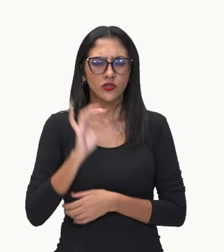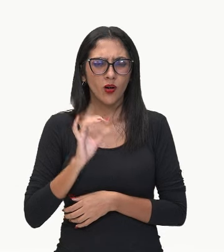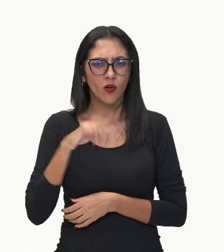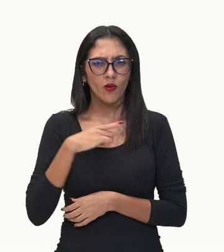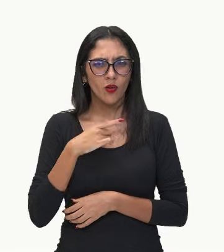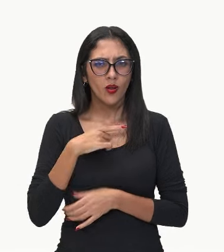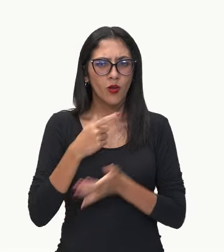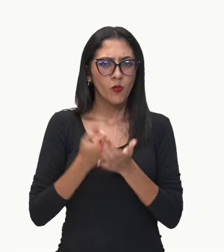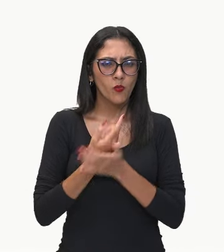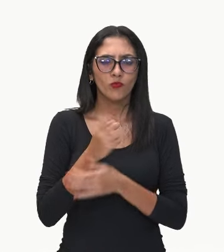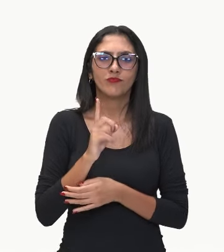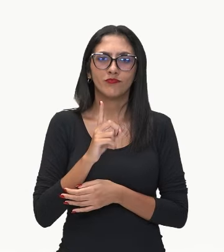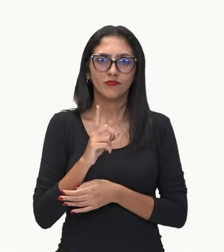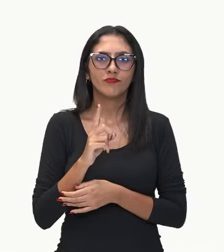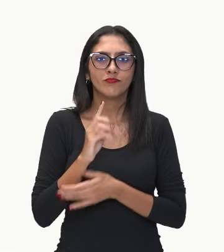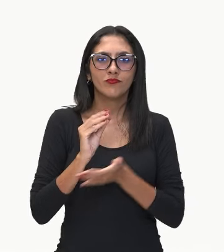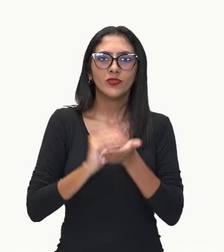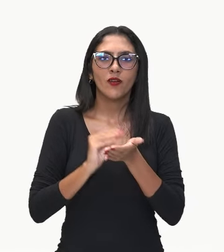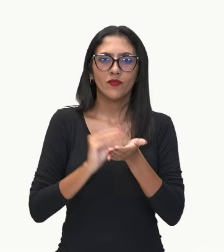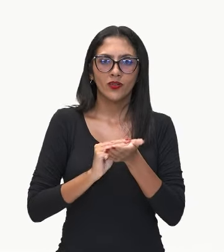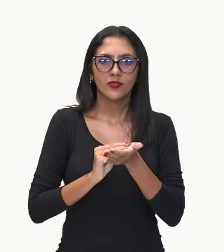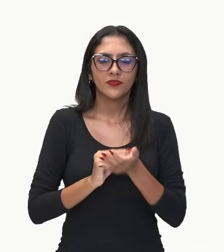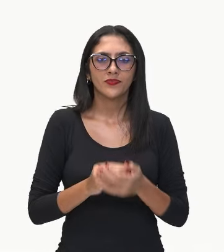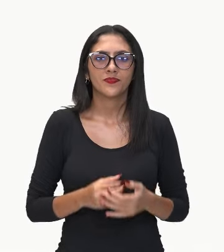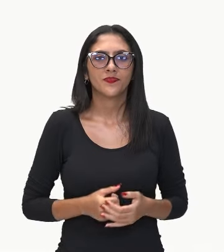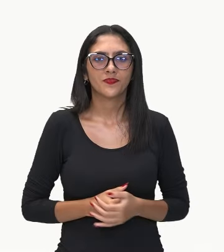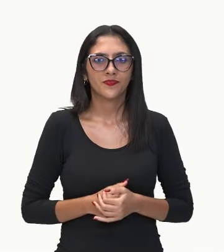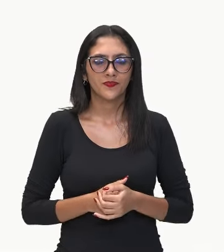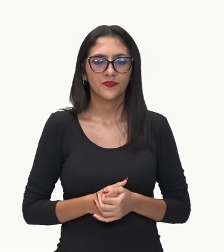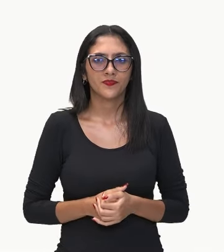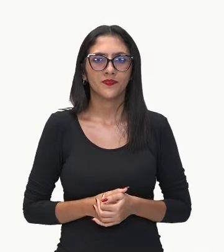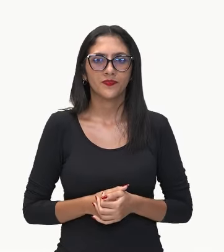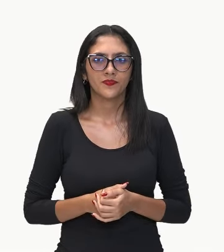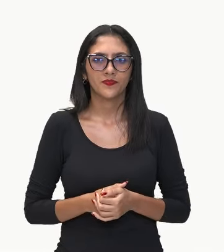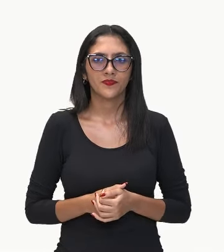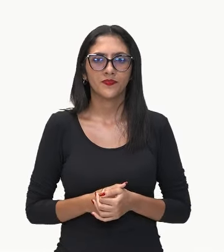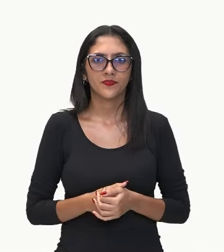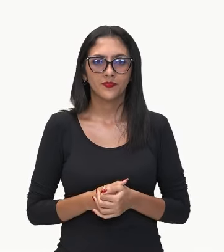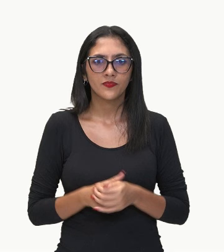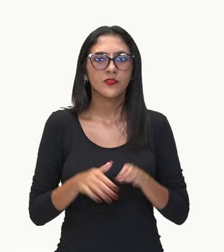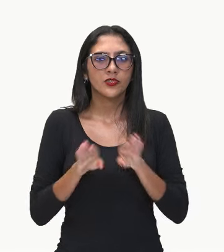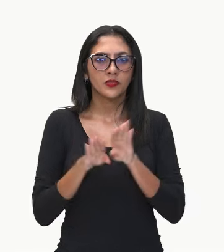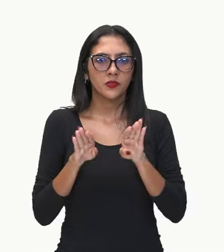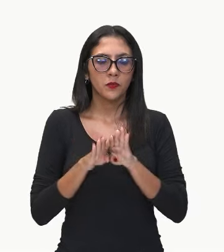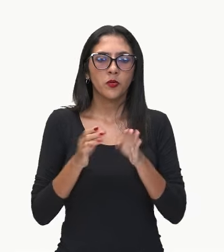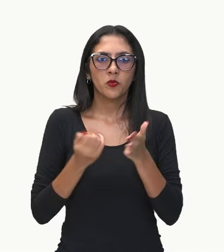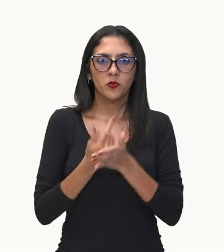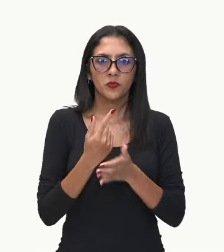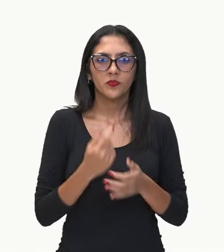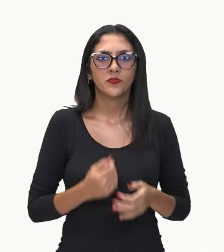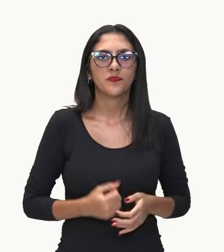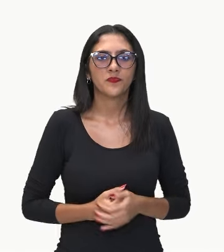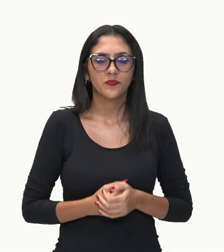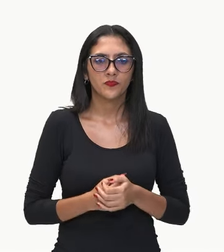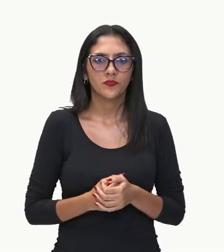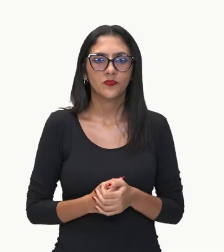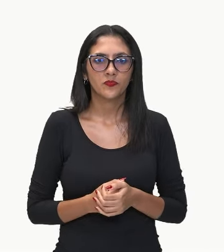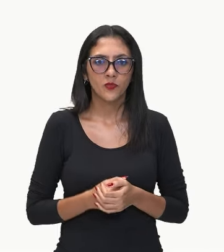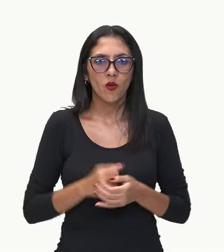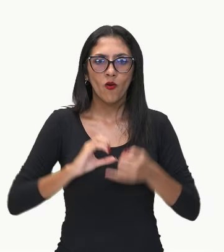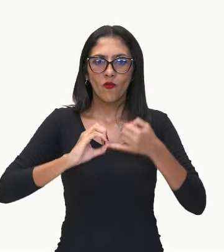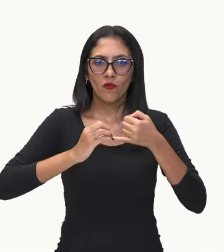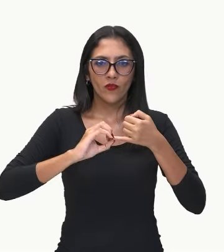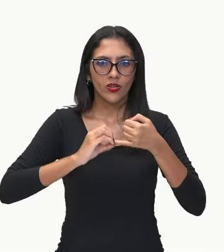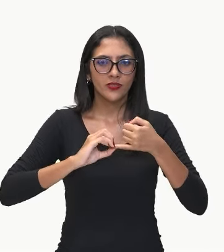comprou? Não. A expressão vai continuar bem aqui embaixo. Ela comprou também o feijão.